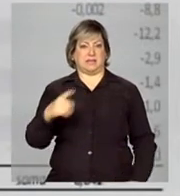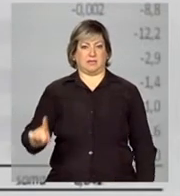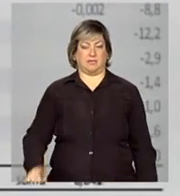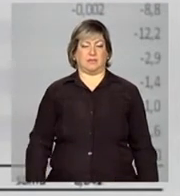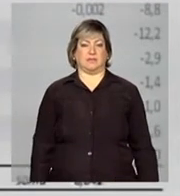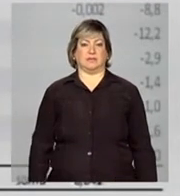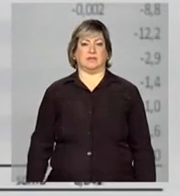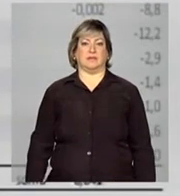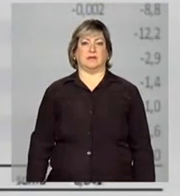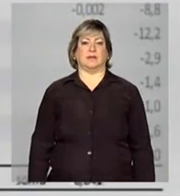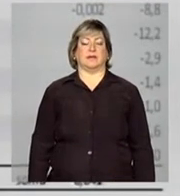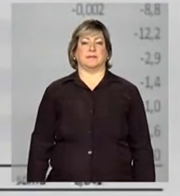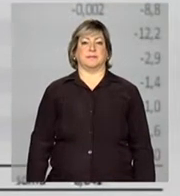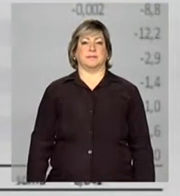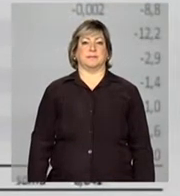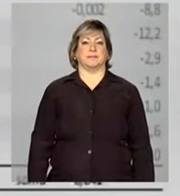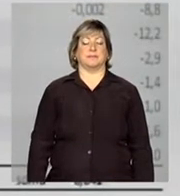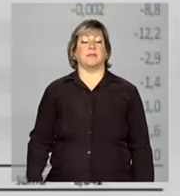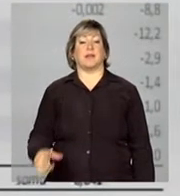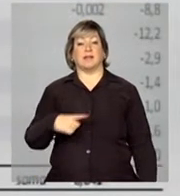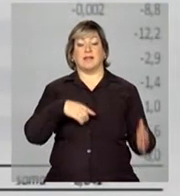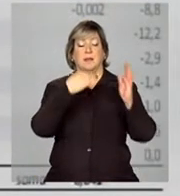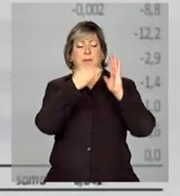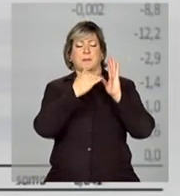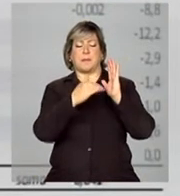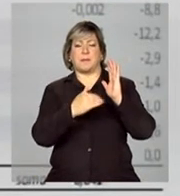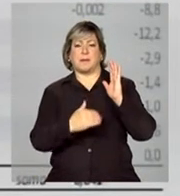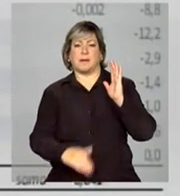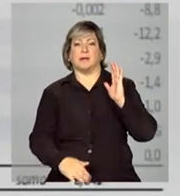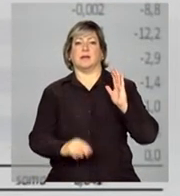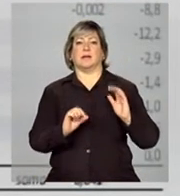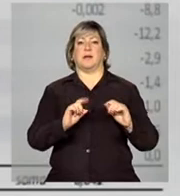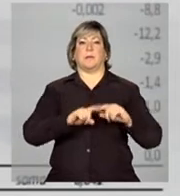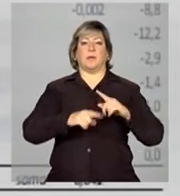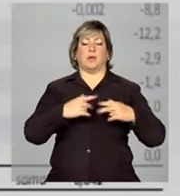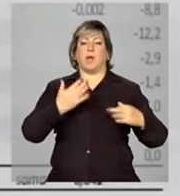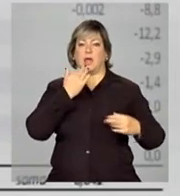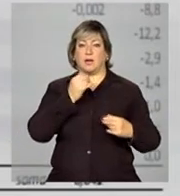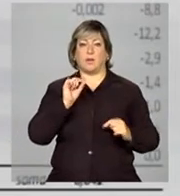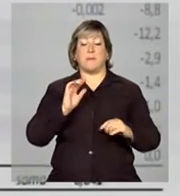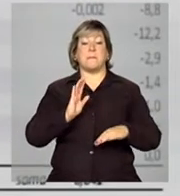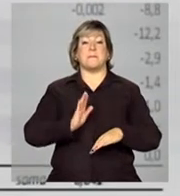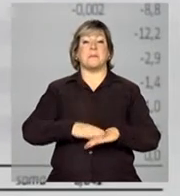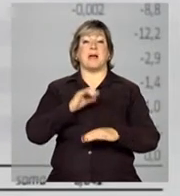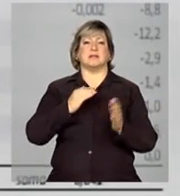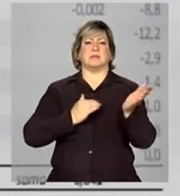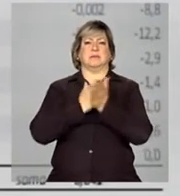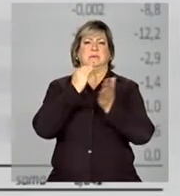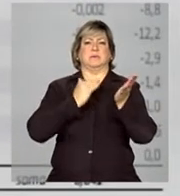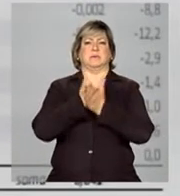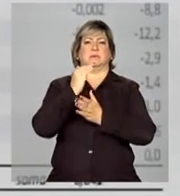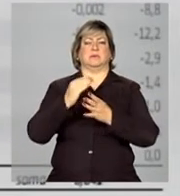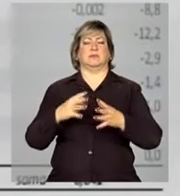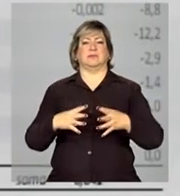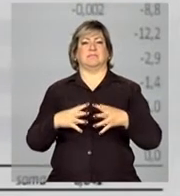Aqui nós temos a lista dos produtos de alimentos que mais contribuíram para a inflação